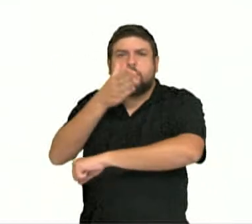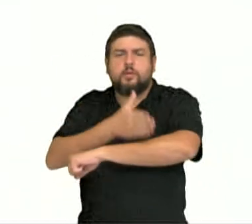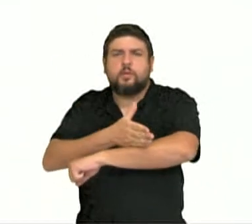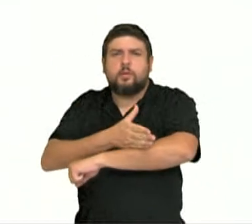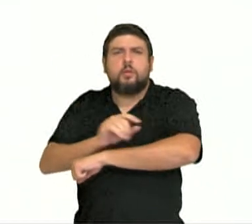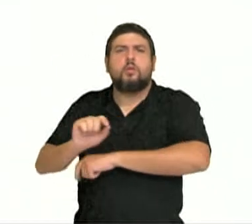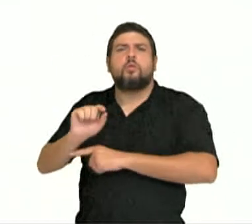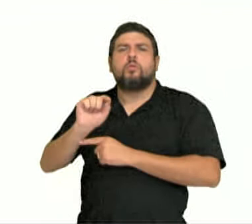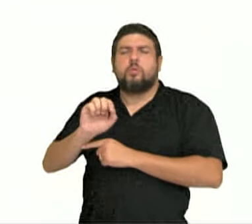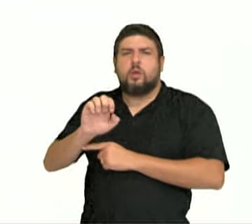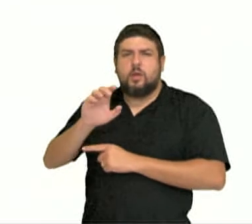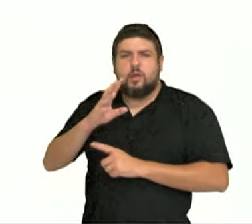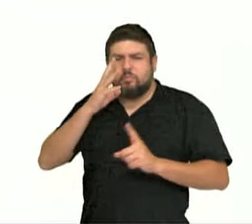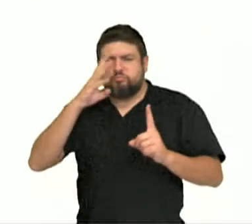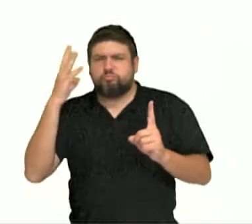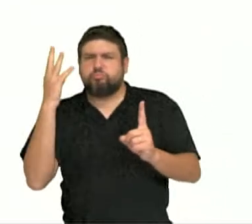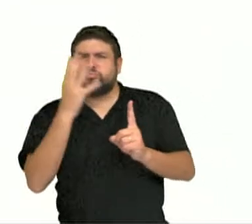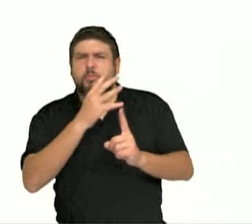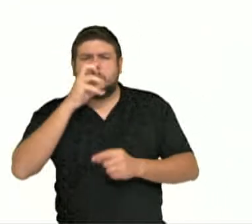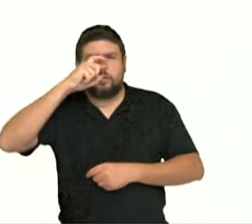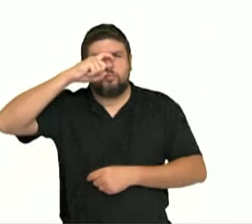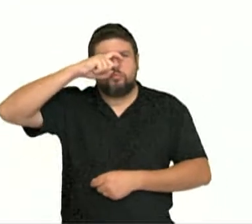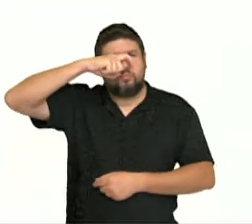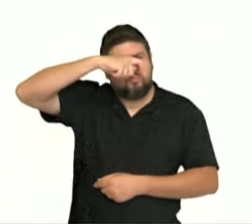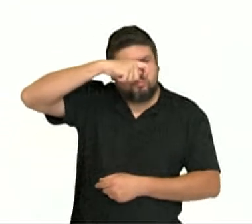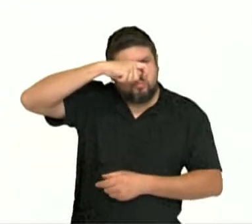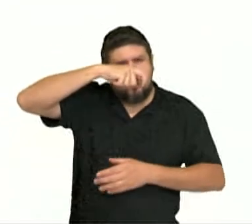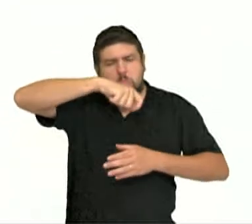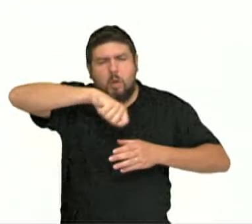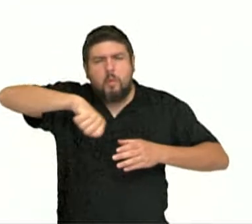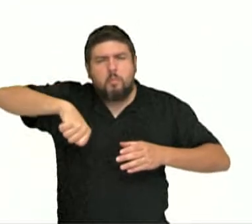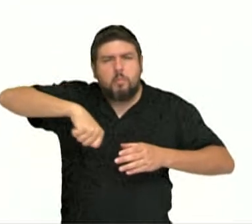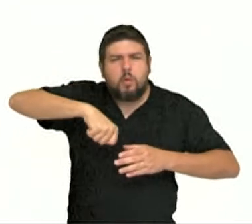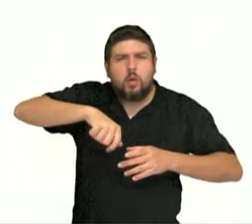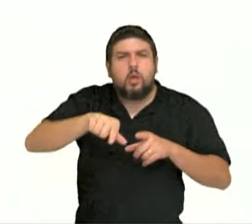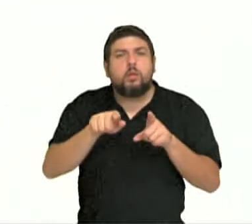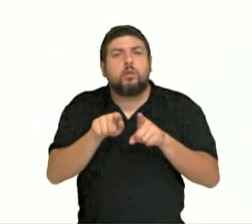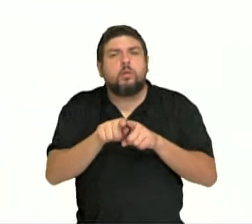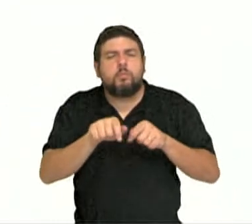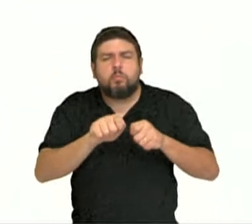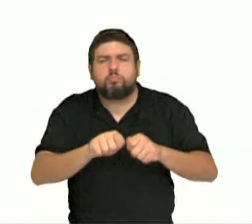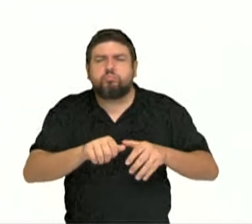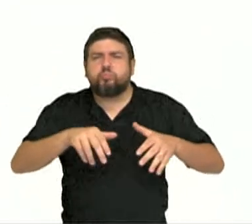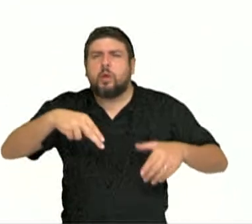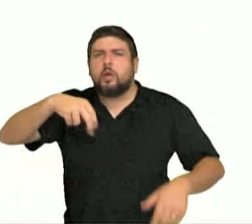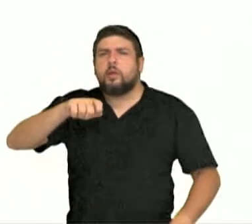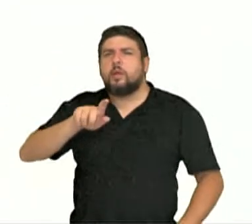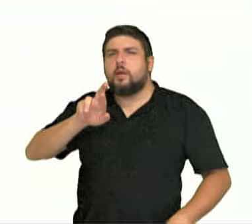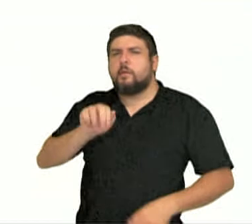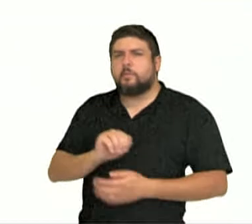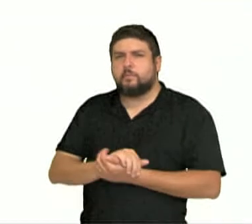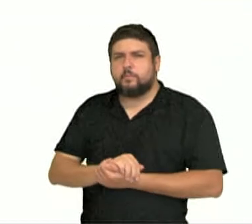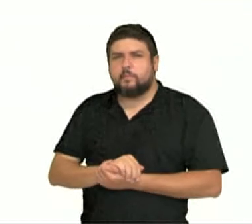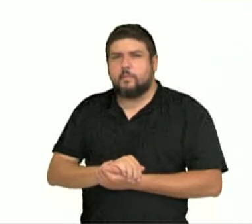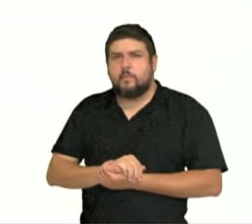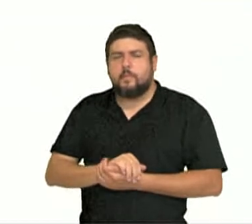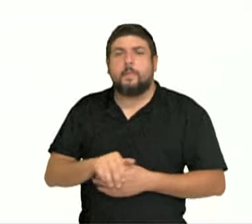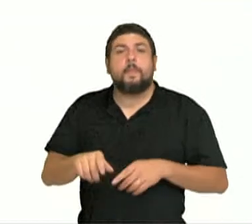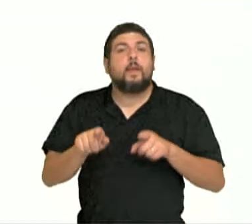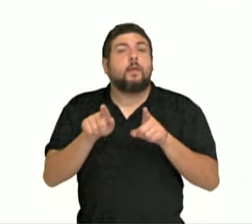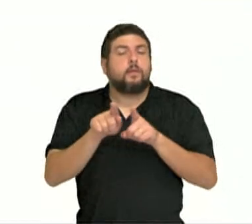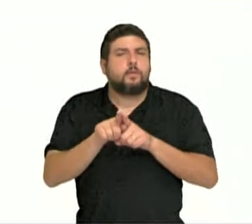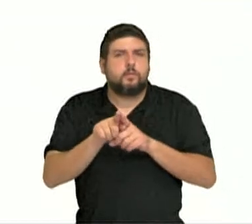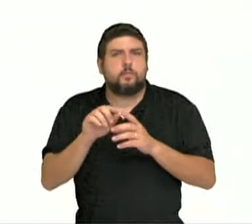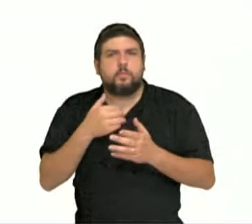onde eram acusados de bruxarias e praticantes de magia negra. Em outras épocas, certos tipos eram